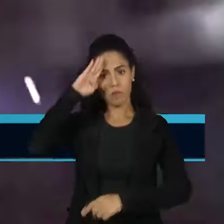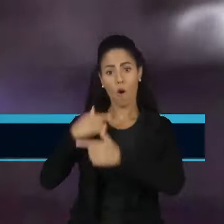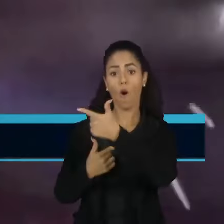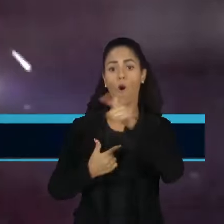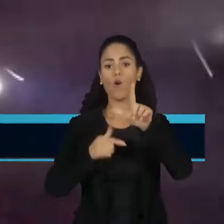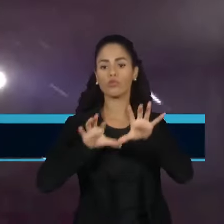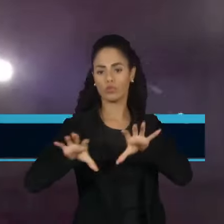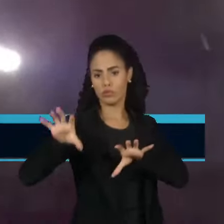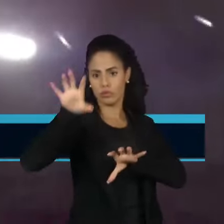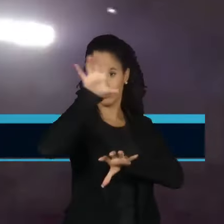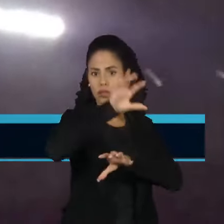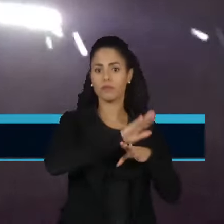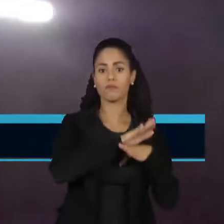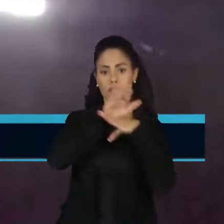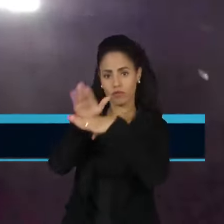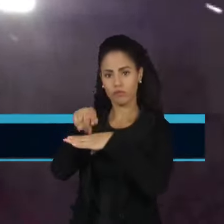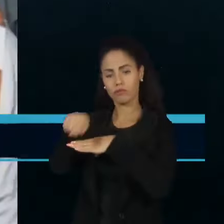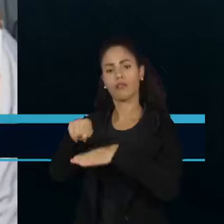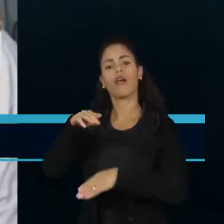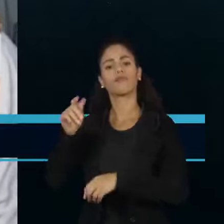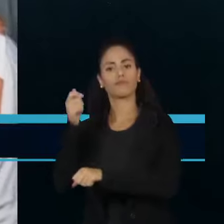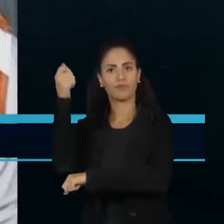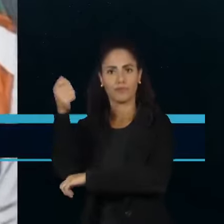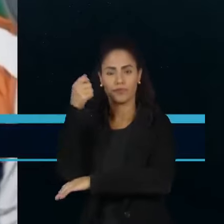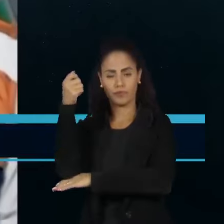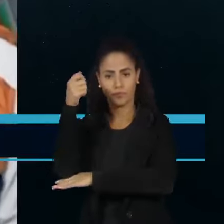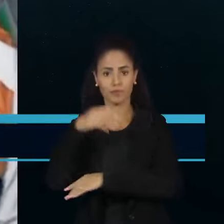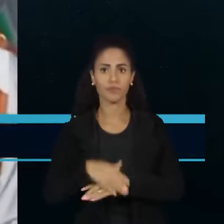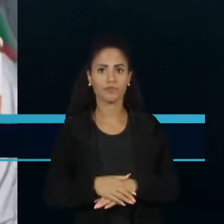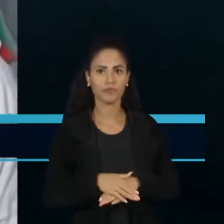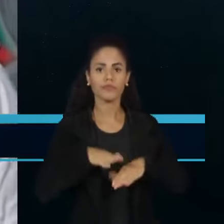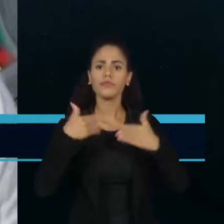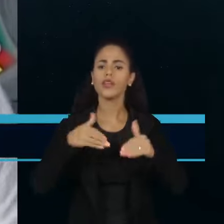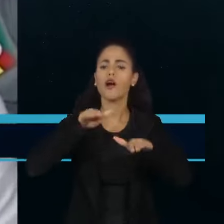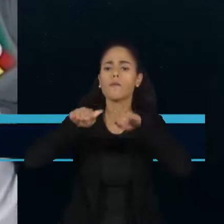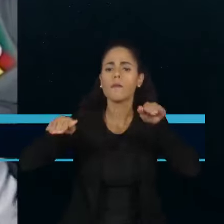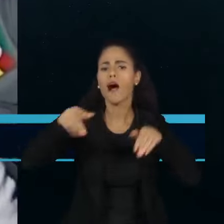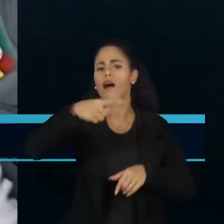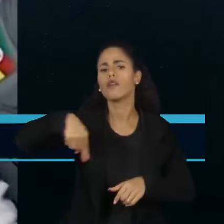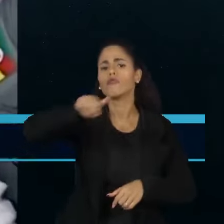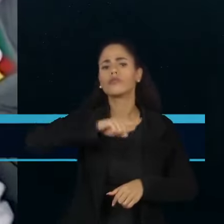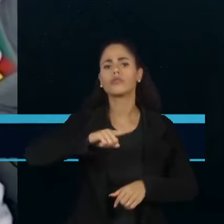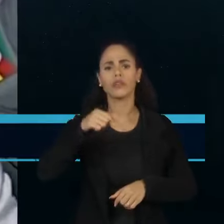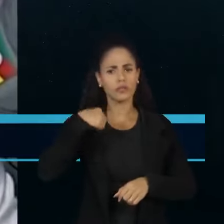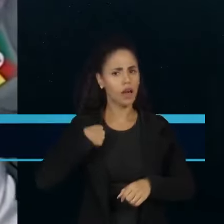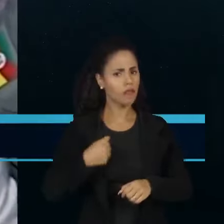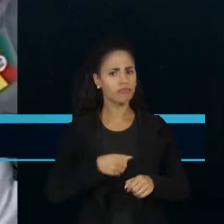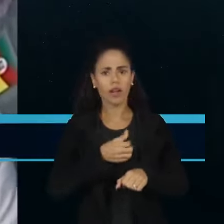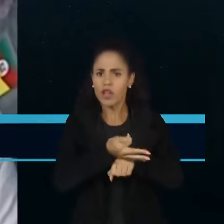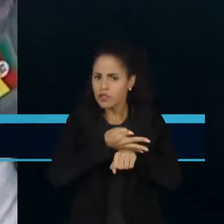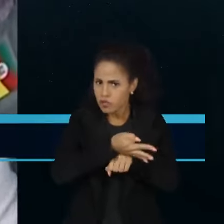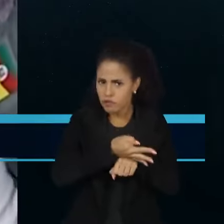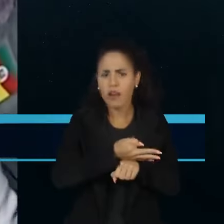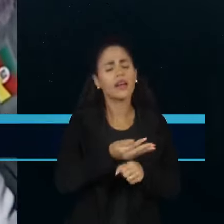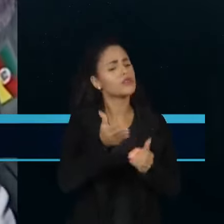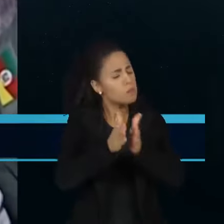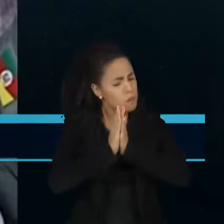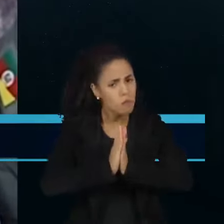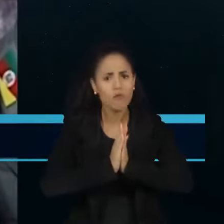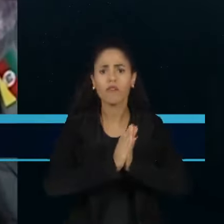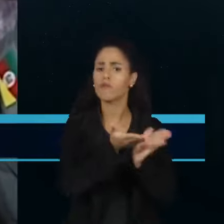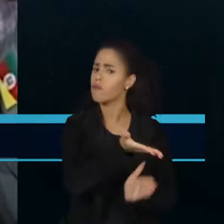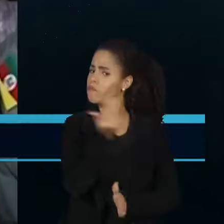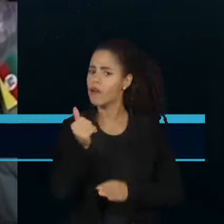estados e da Força Nacional. Horas extras, convocação daqueles que estavam em férias, tudo que nós podemos fazer